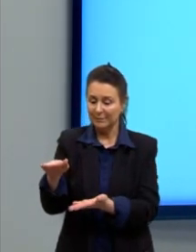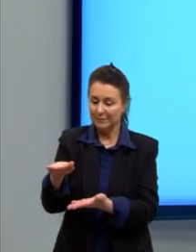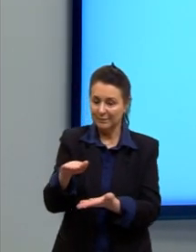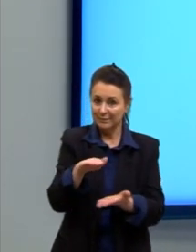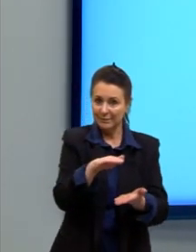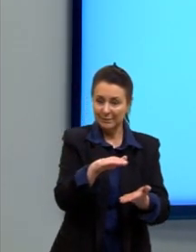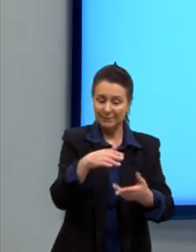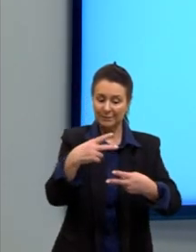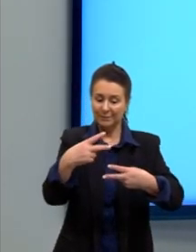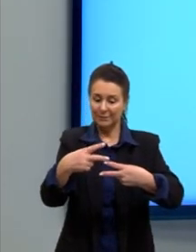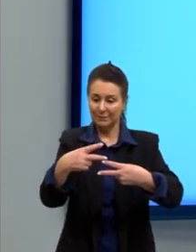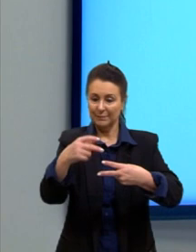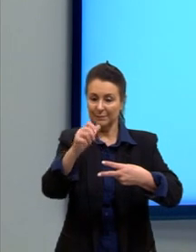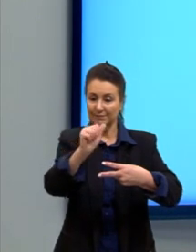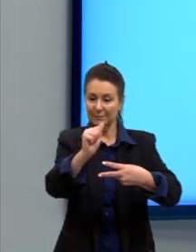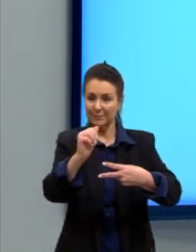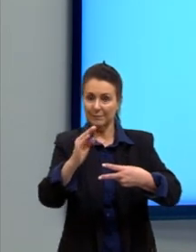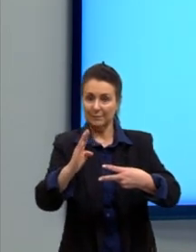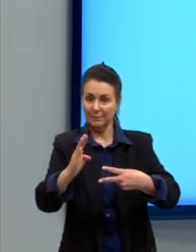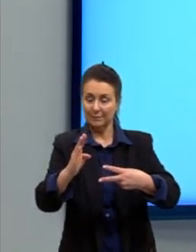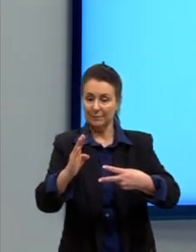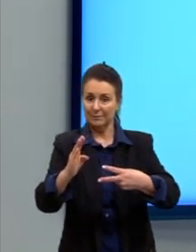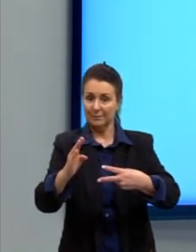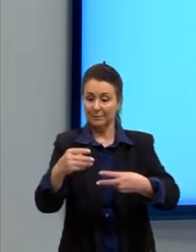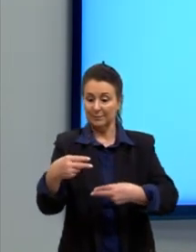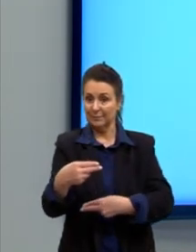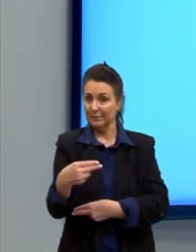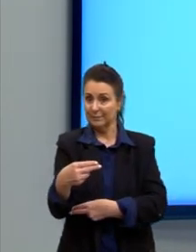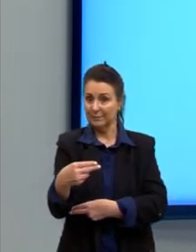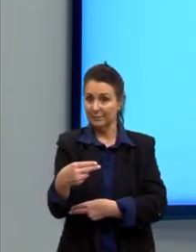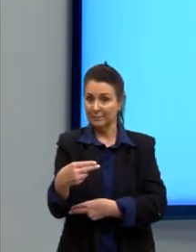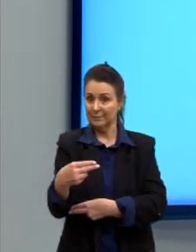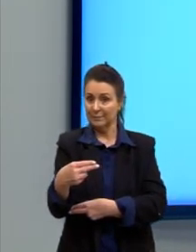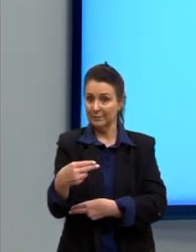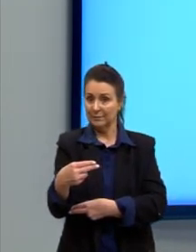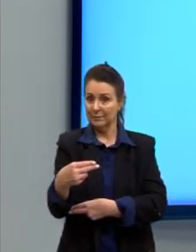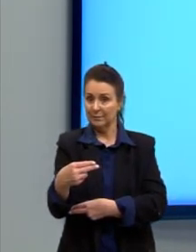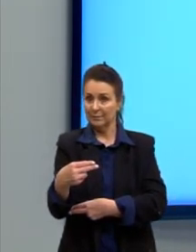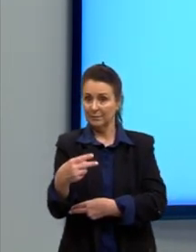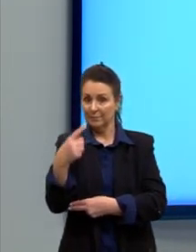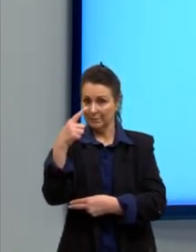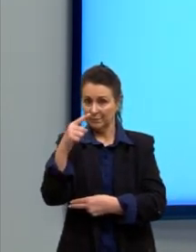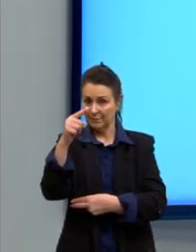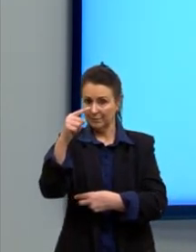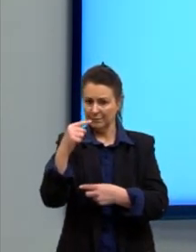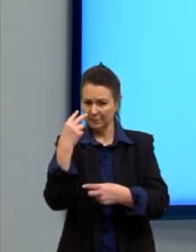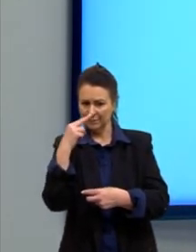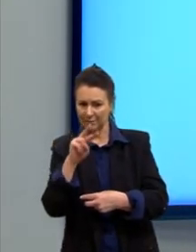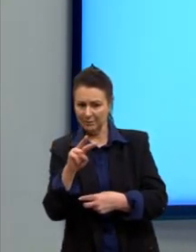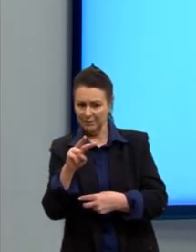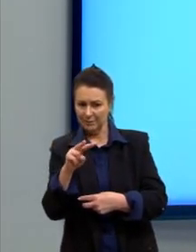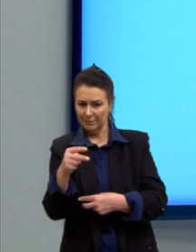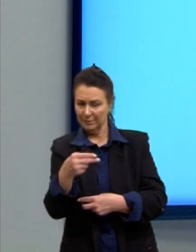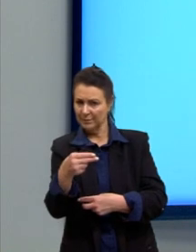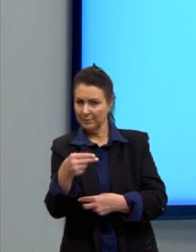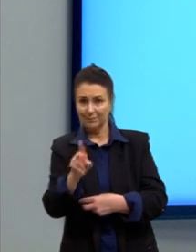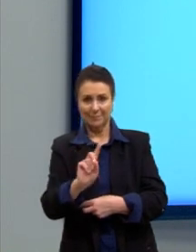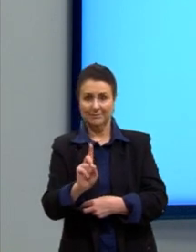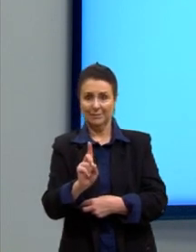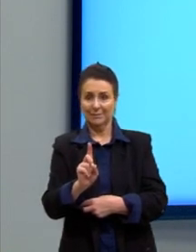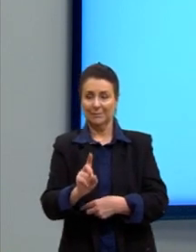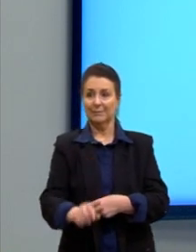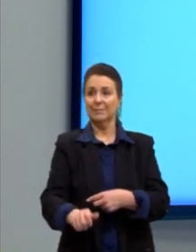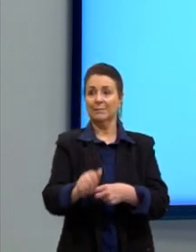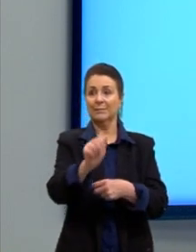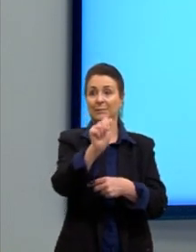coeficientes A e B precisam ser iguais. Eles estão iguais? Não, né? Na primeira reta, o A era